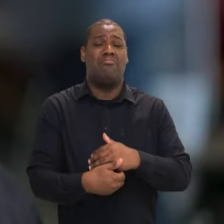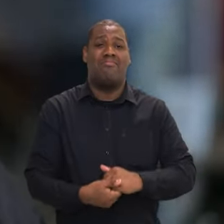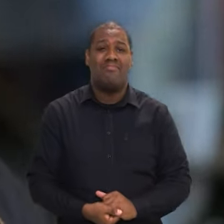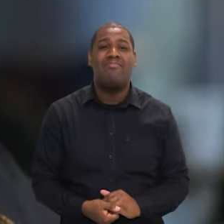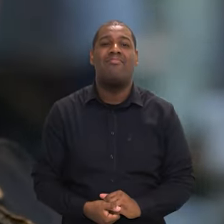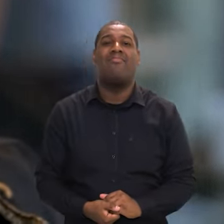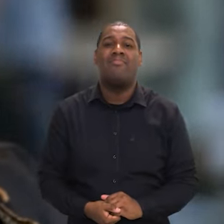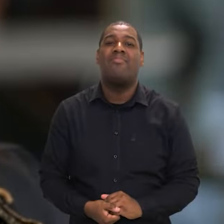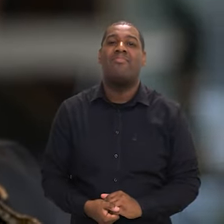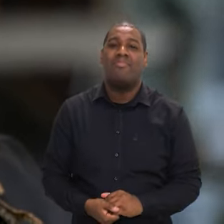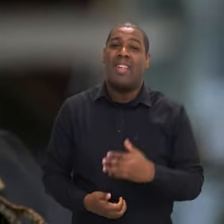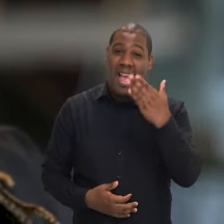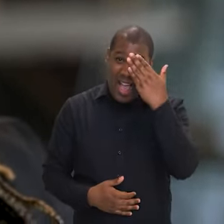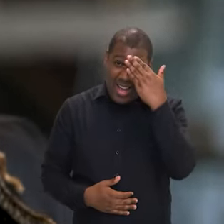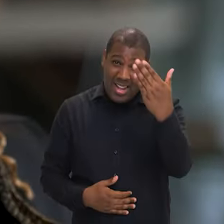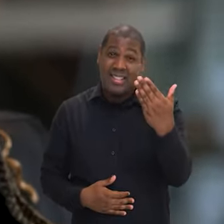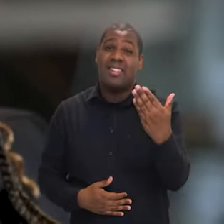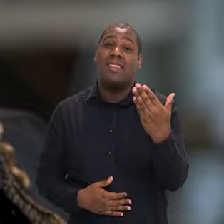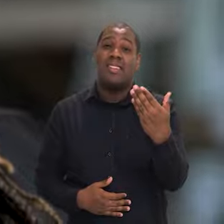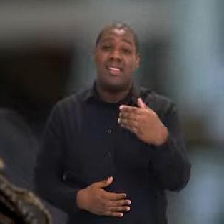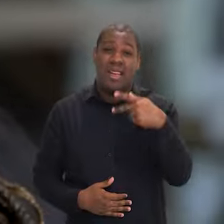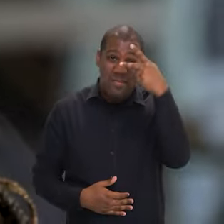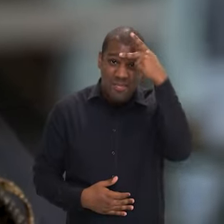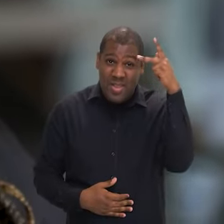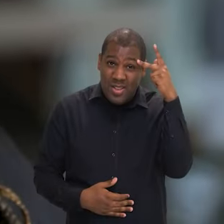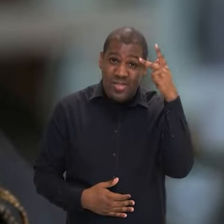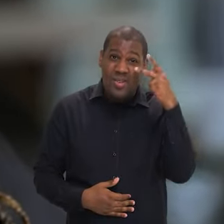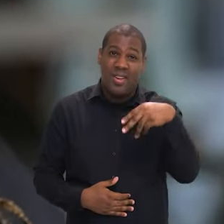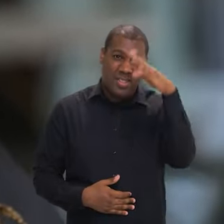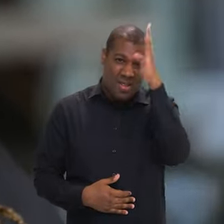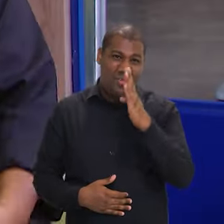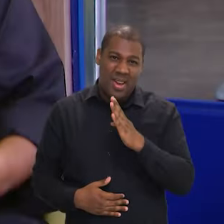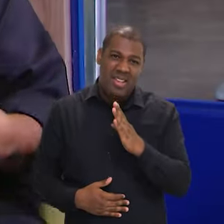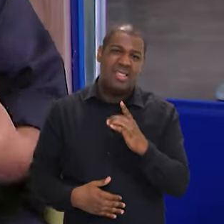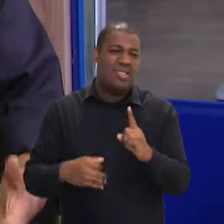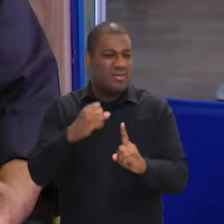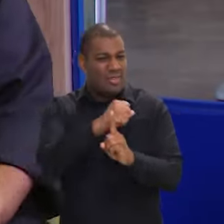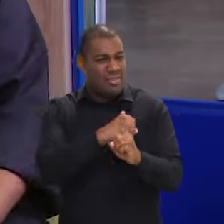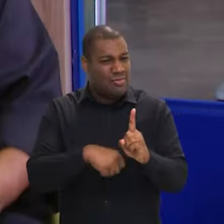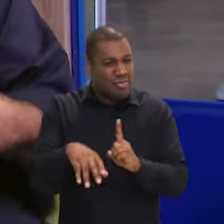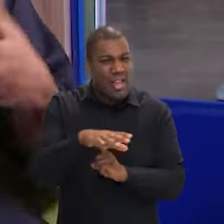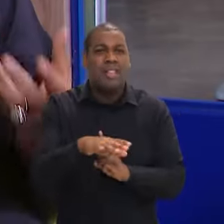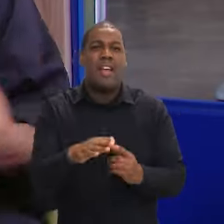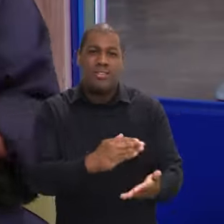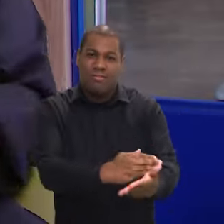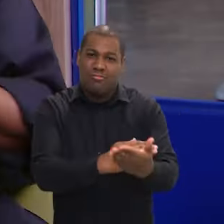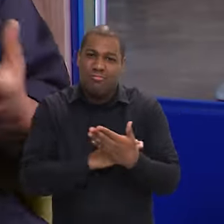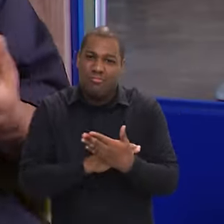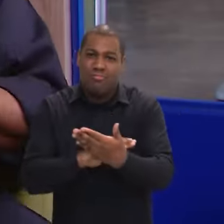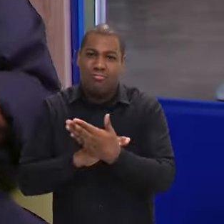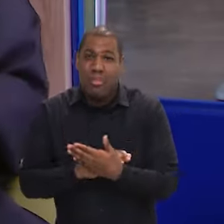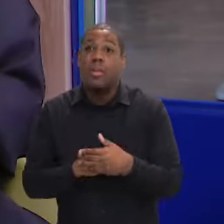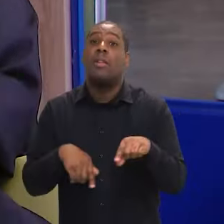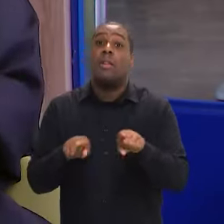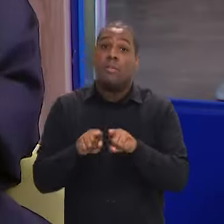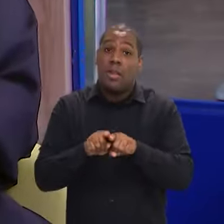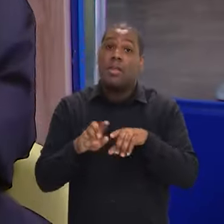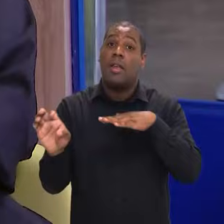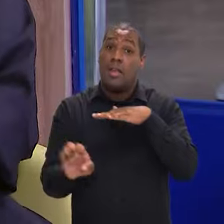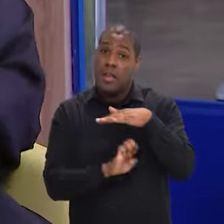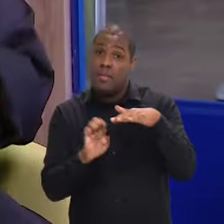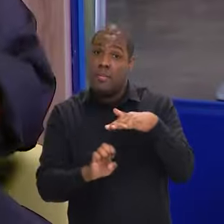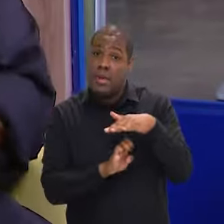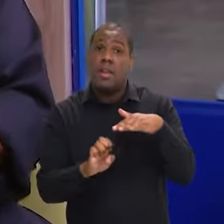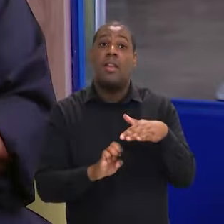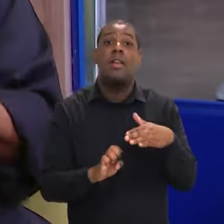agradecer aí a força que estamos recebendo, né, de todo o Brasil, do setor, sociedade civil, das empresas também, que estão, eu gostaria de